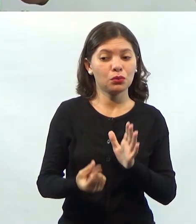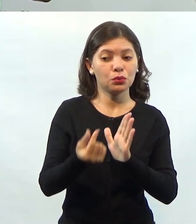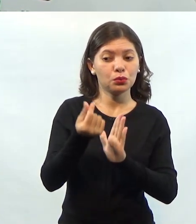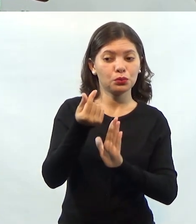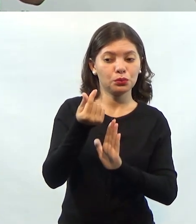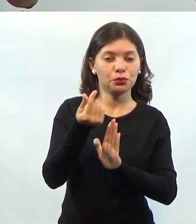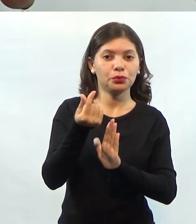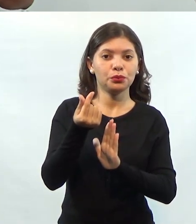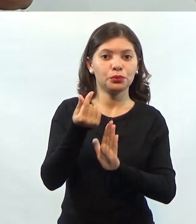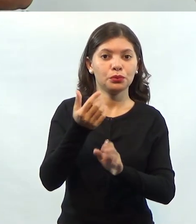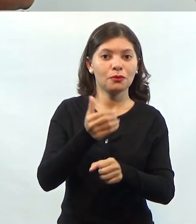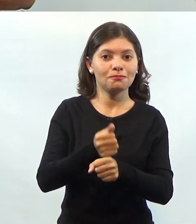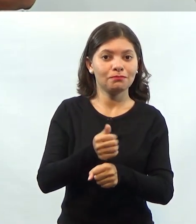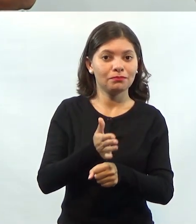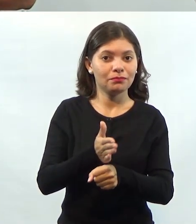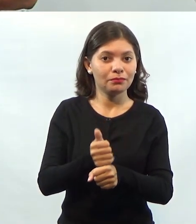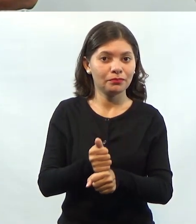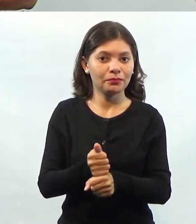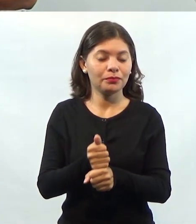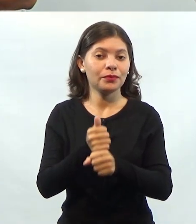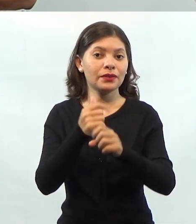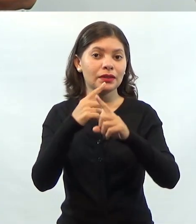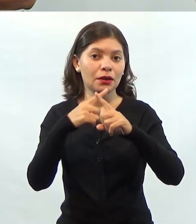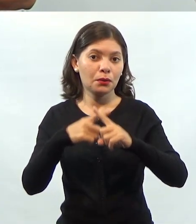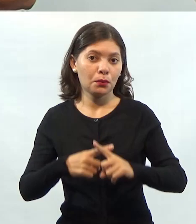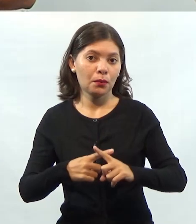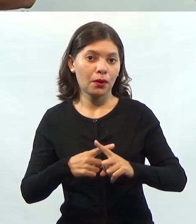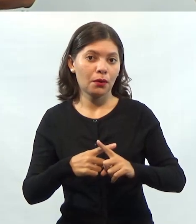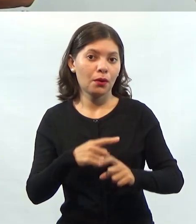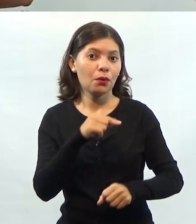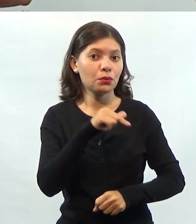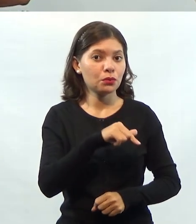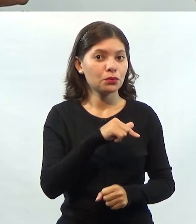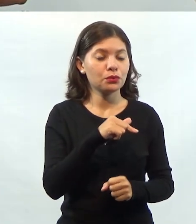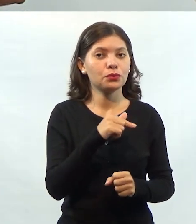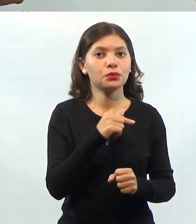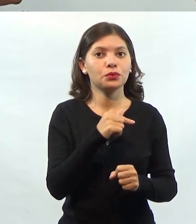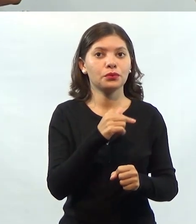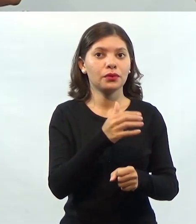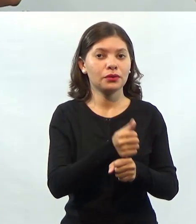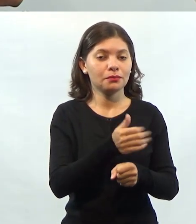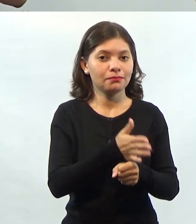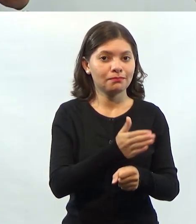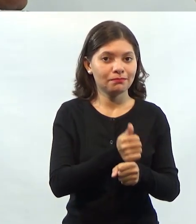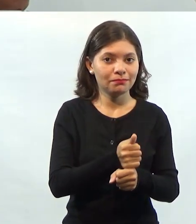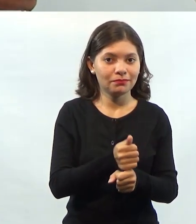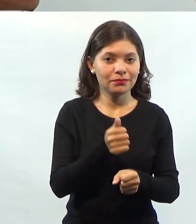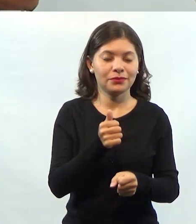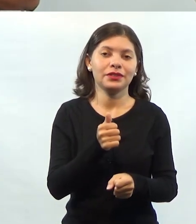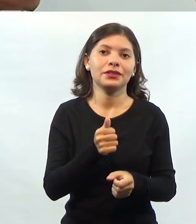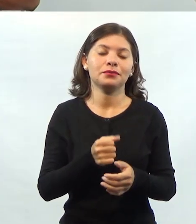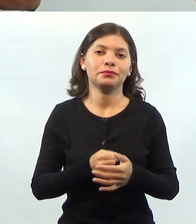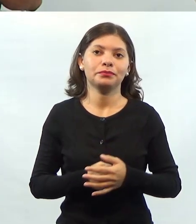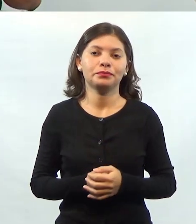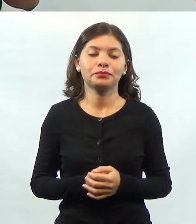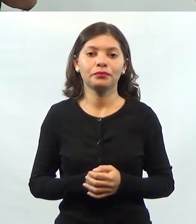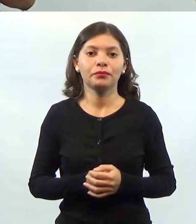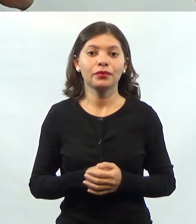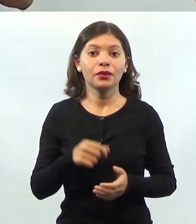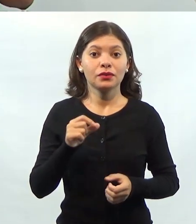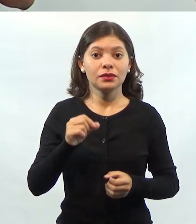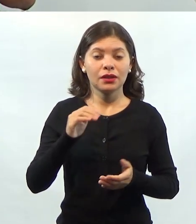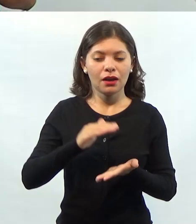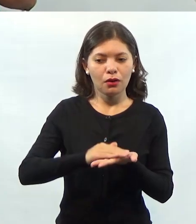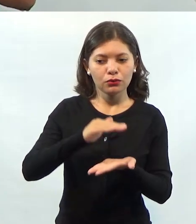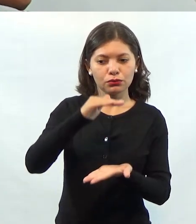o custo das batatas vai ser proporcional ao custo de porção de batata frita produzida. Você